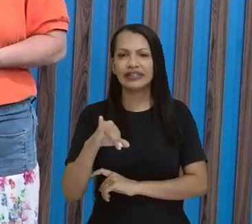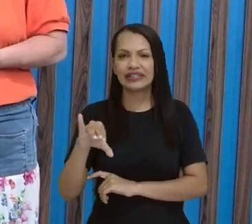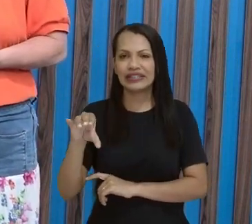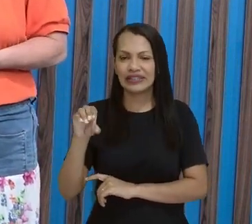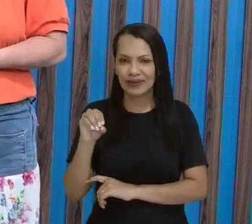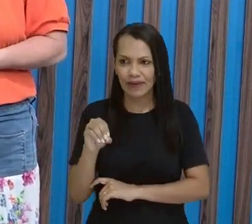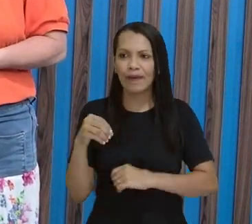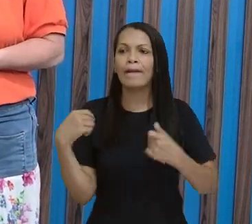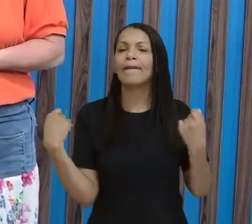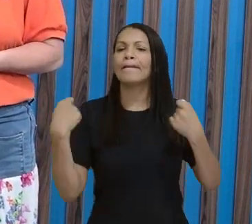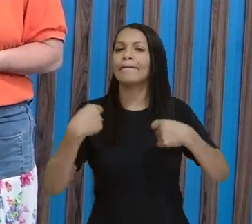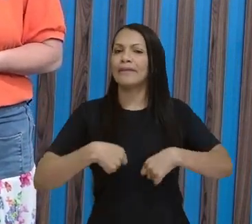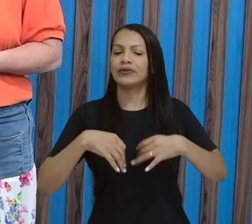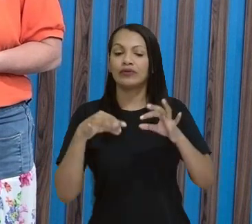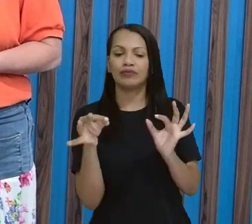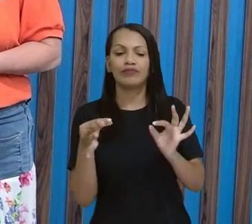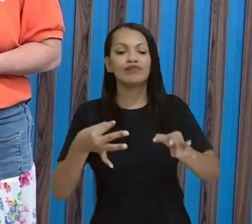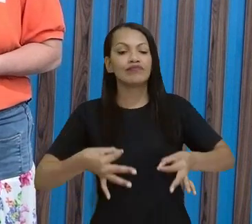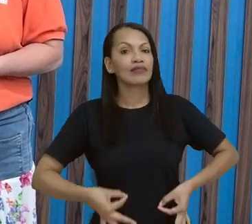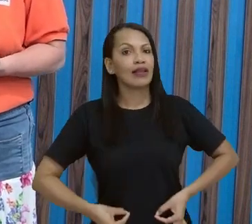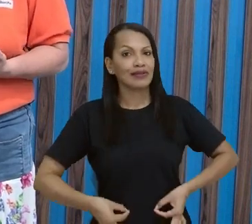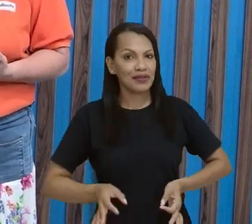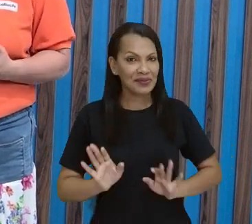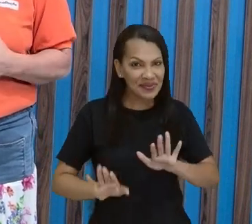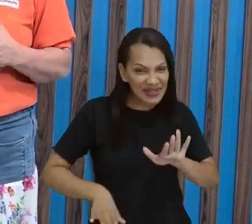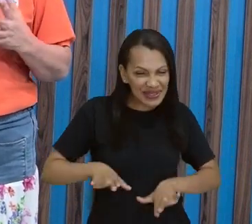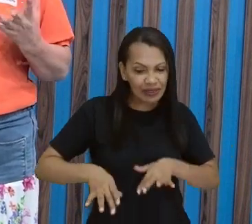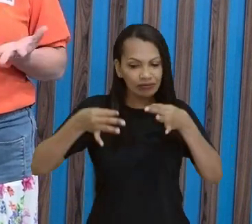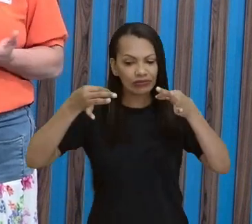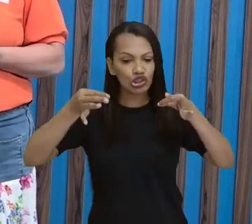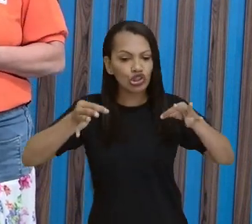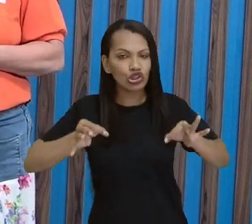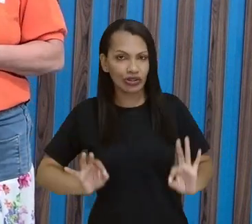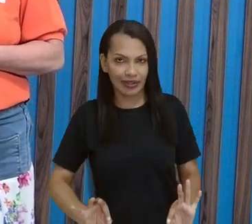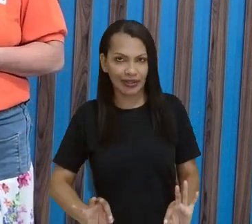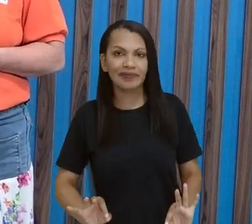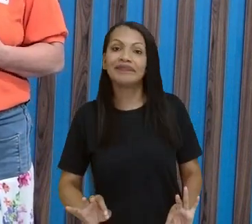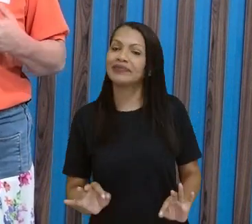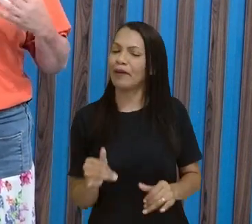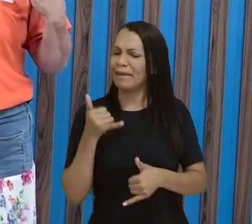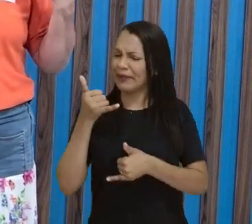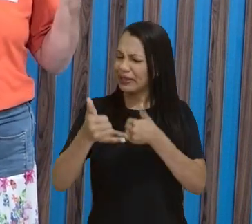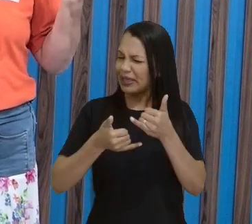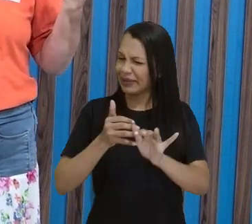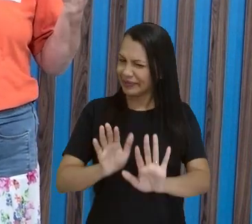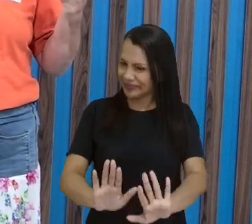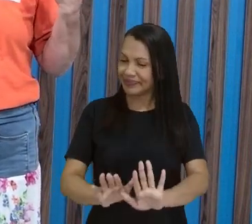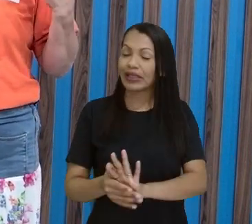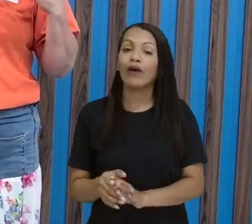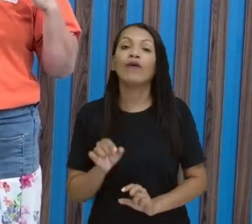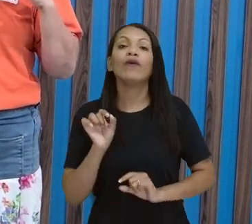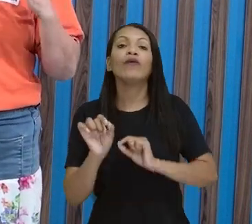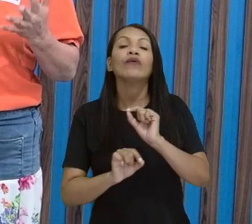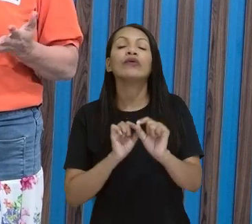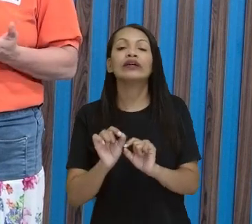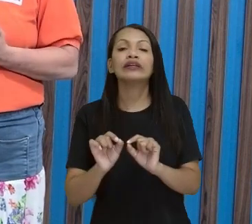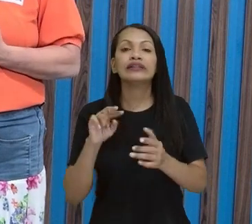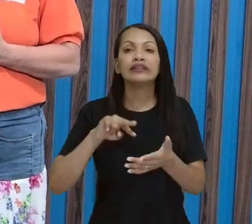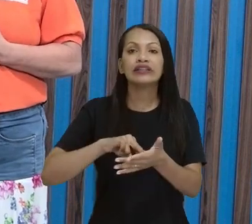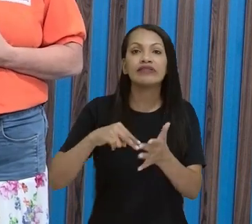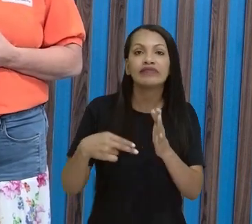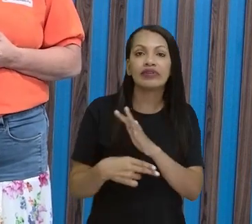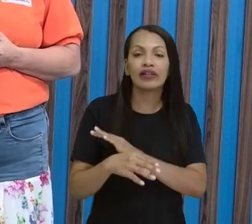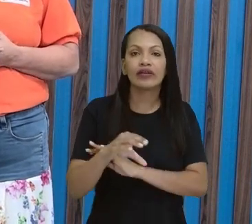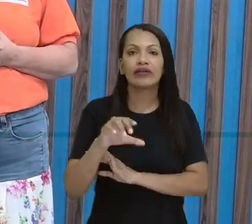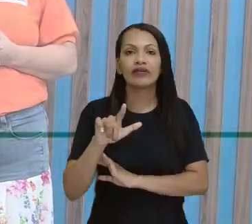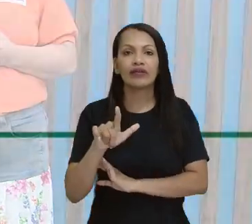mais de solenidade, talvez. É só uma brincadeira, gente. O que significa ser um clássico? Você